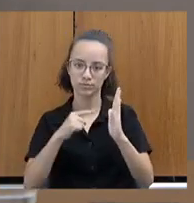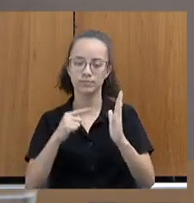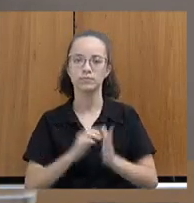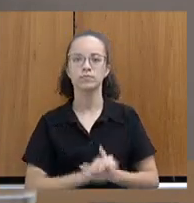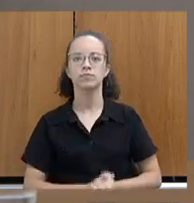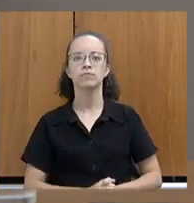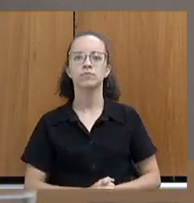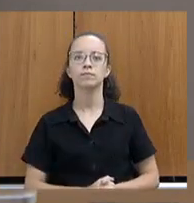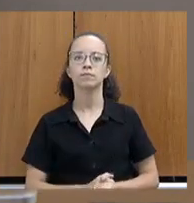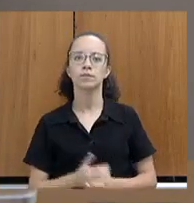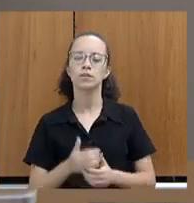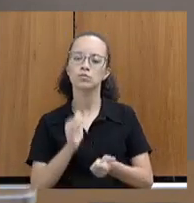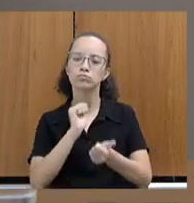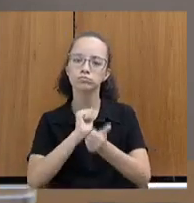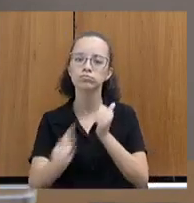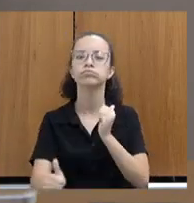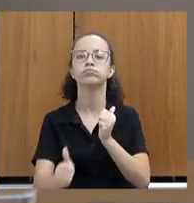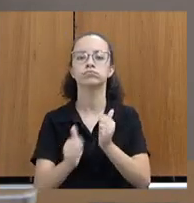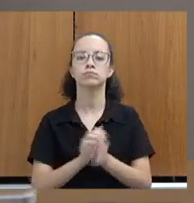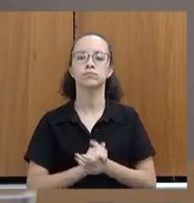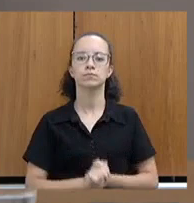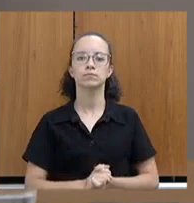favor. Jogos esportivos.